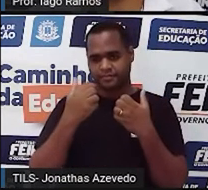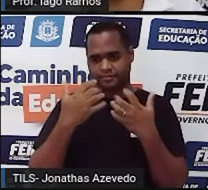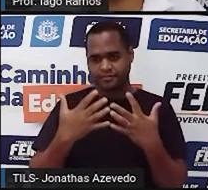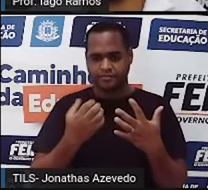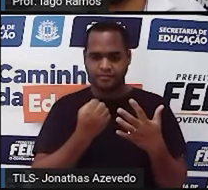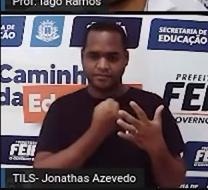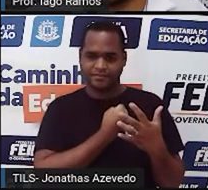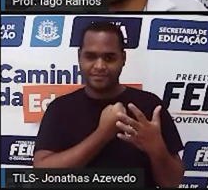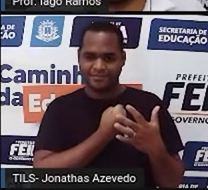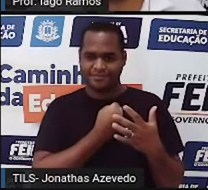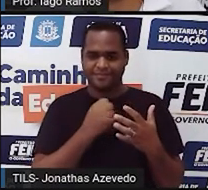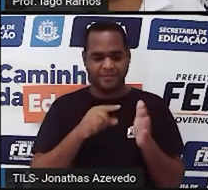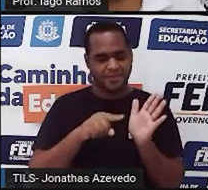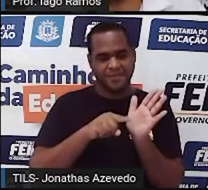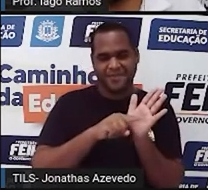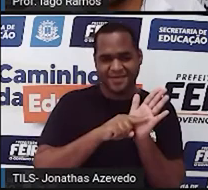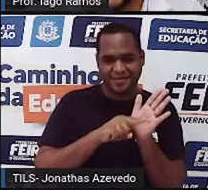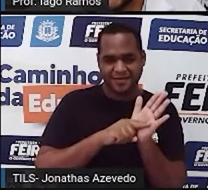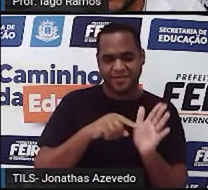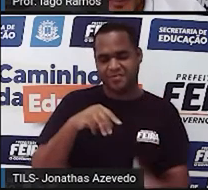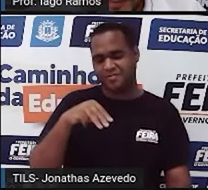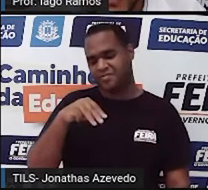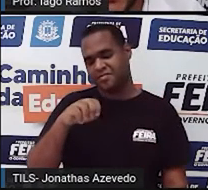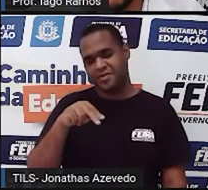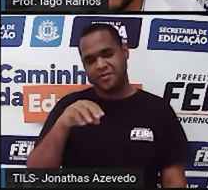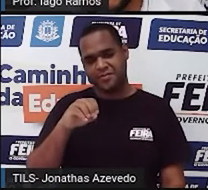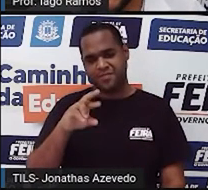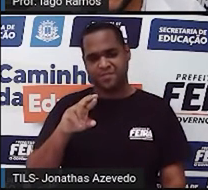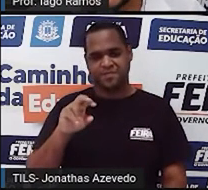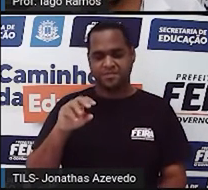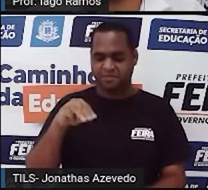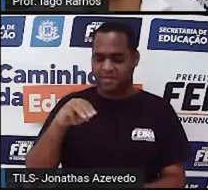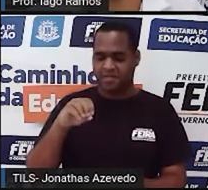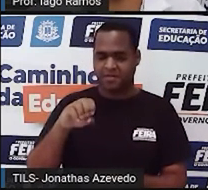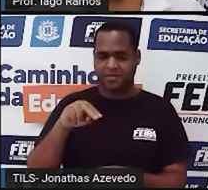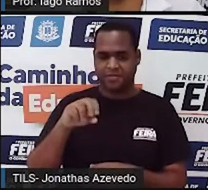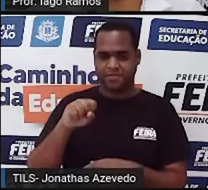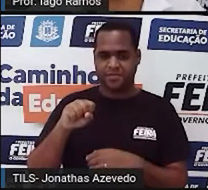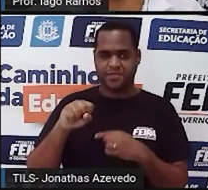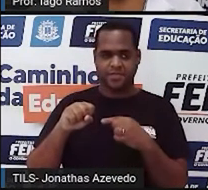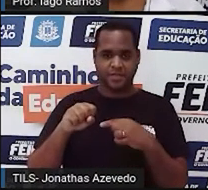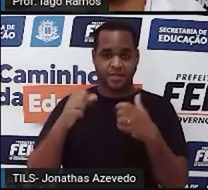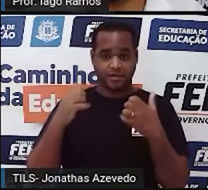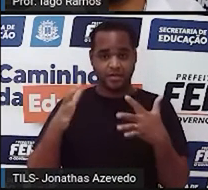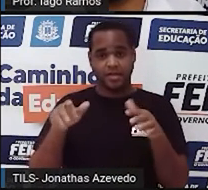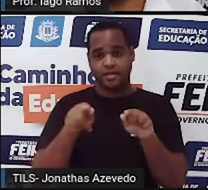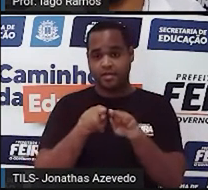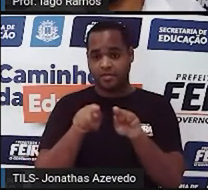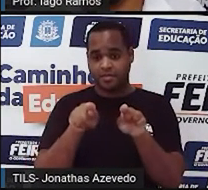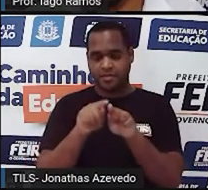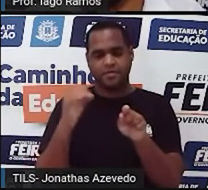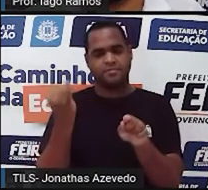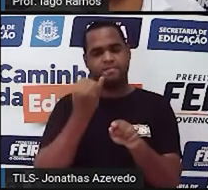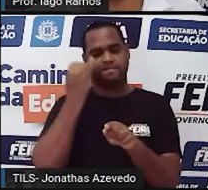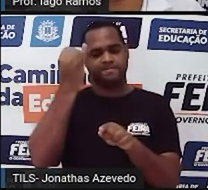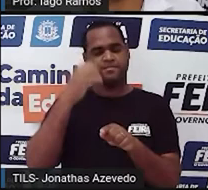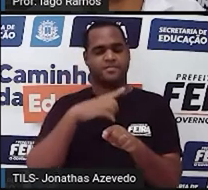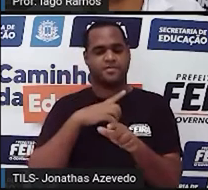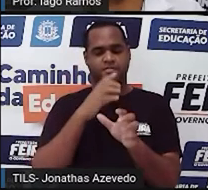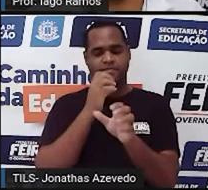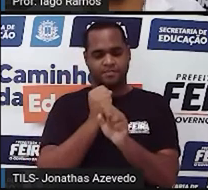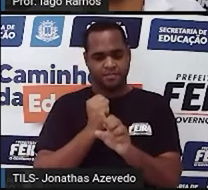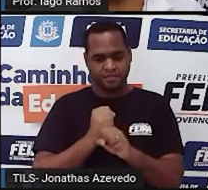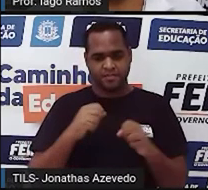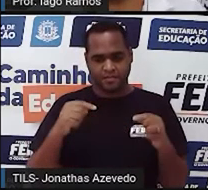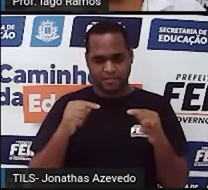de diminuir, ou conta de menos. Tá bom? Que também é uma importante conta, né? É uma